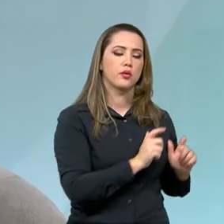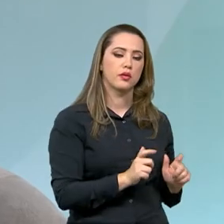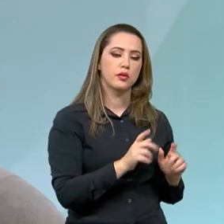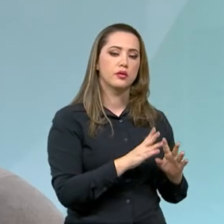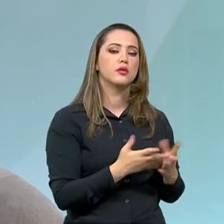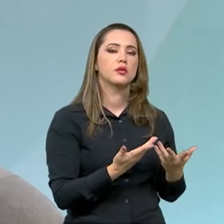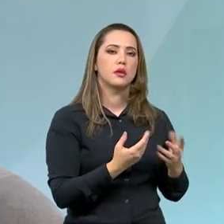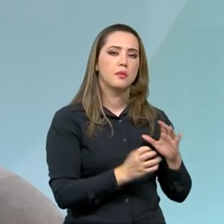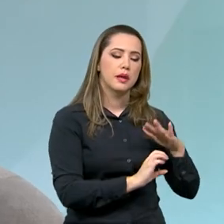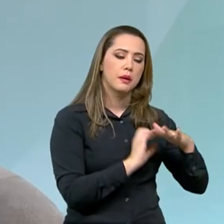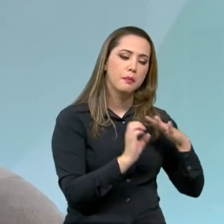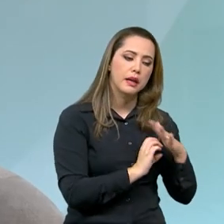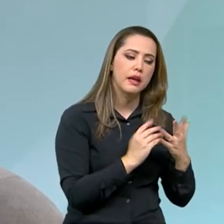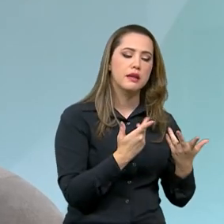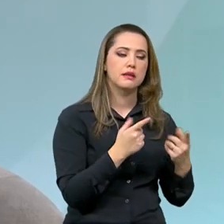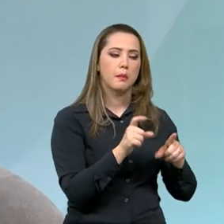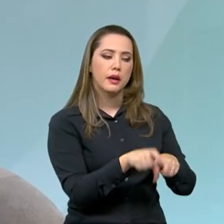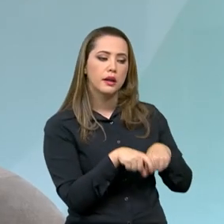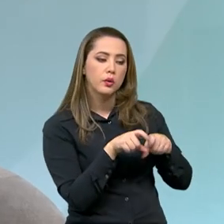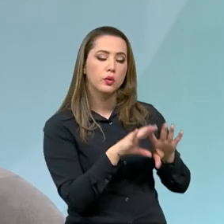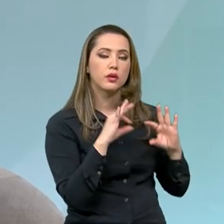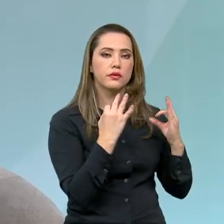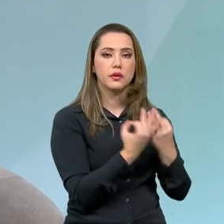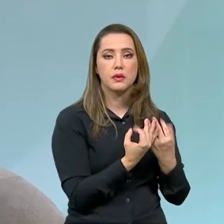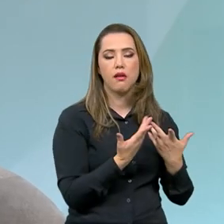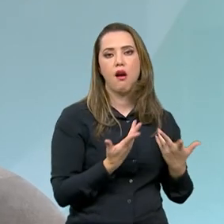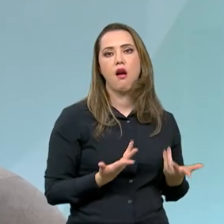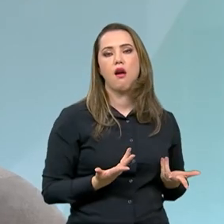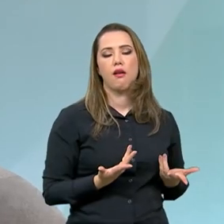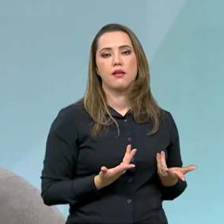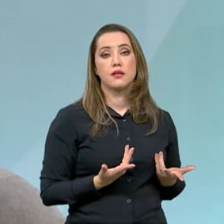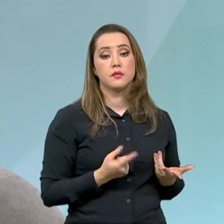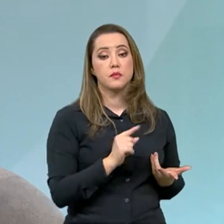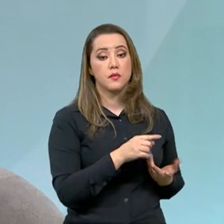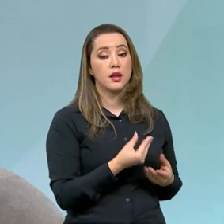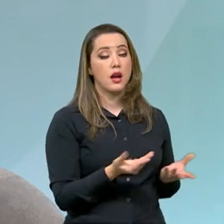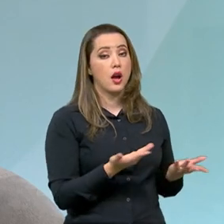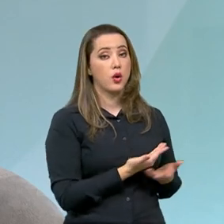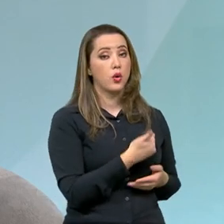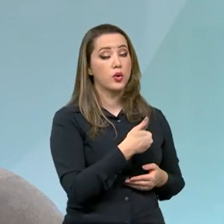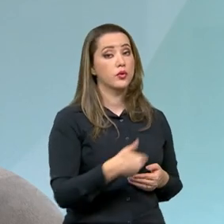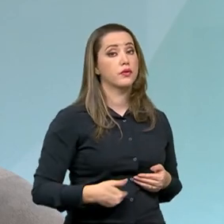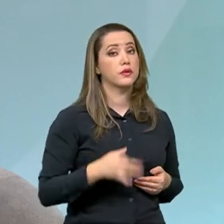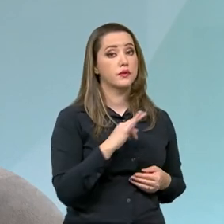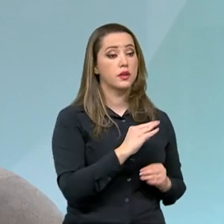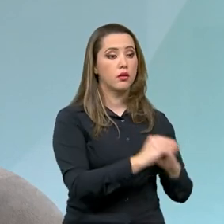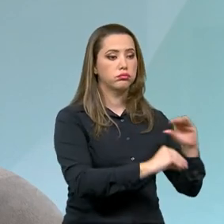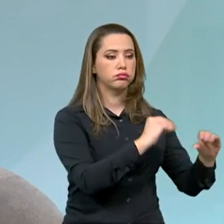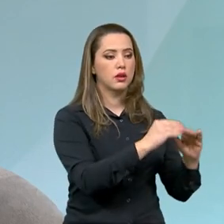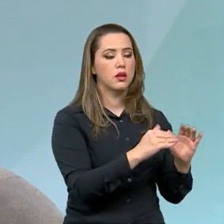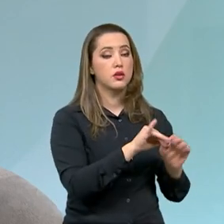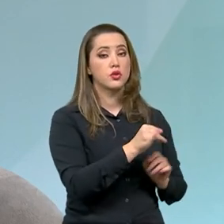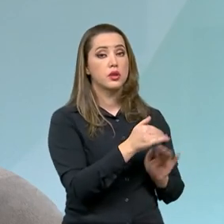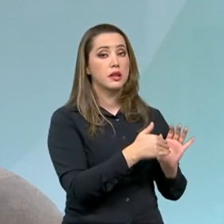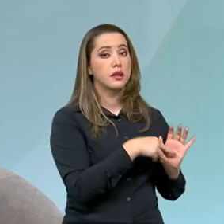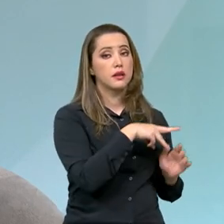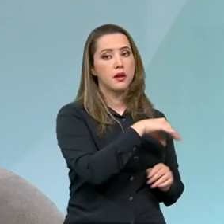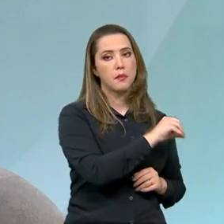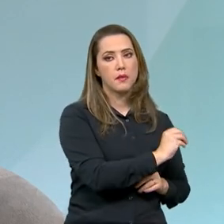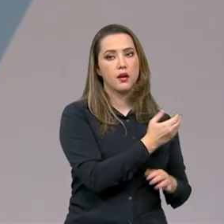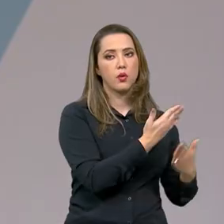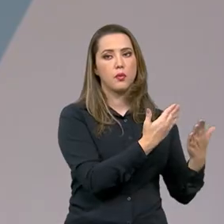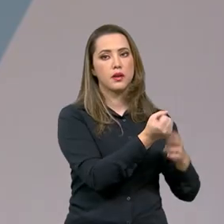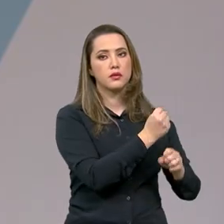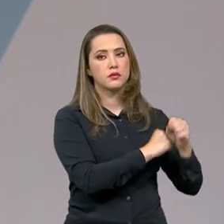para empreendedores, agricultores familiares. E o aporte de recursos e as operações de janeiro a maio desse ano em relação ao ano